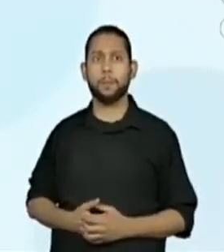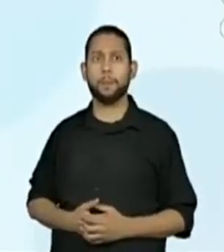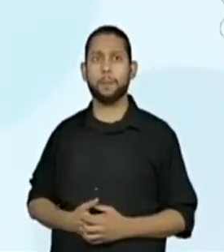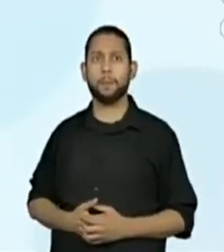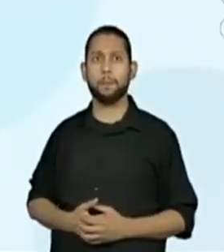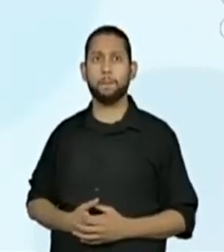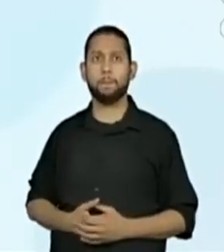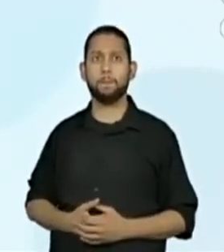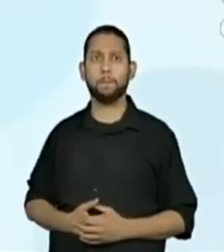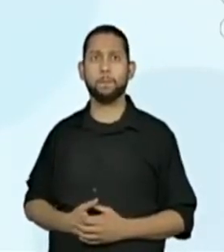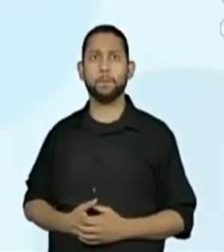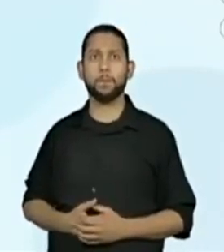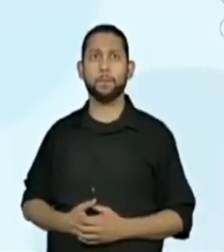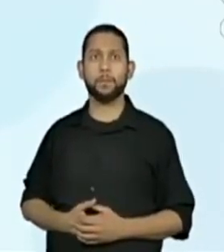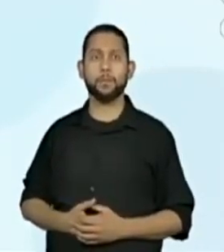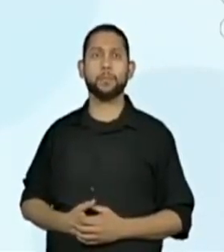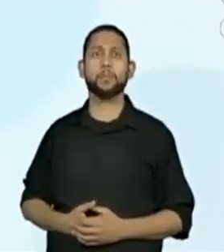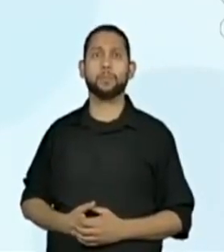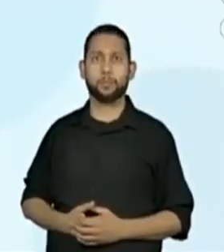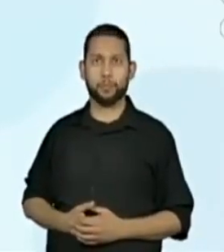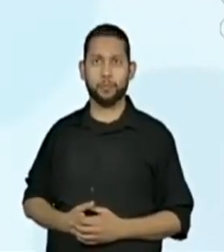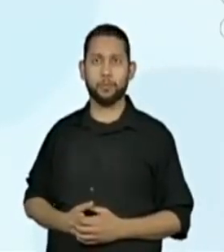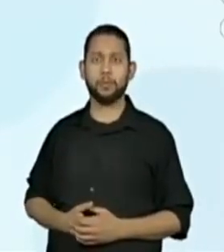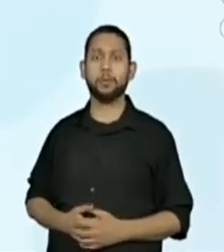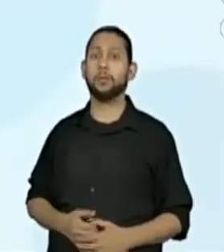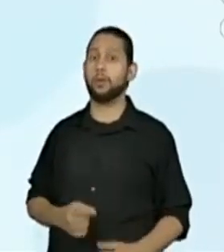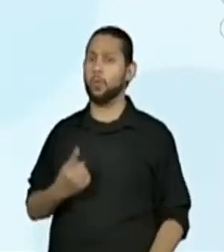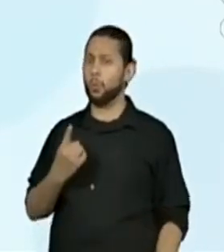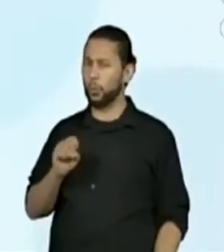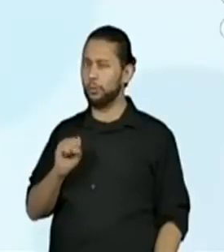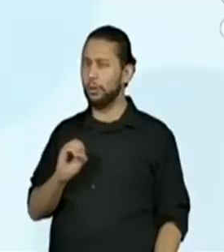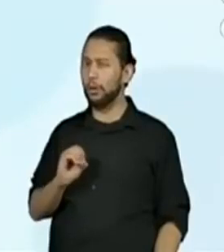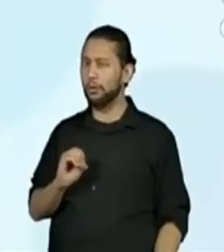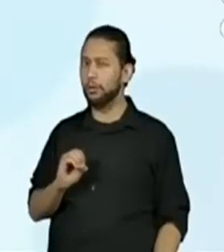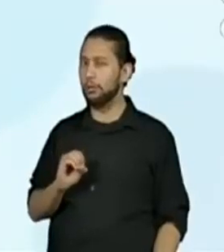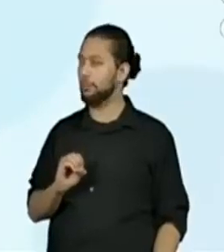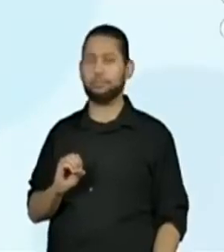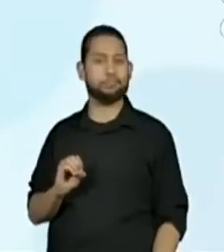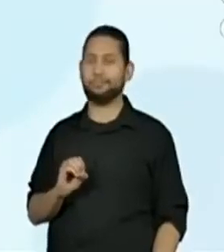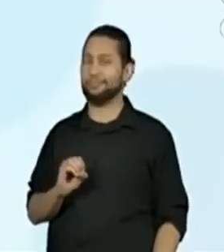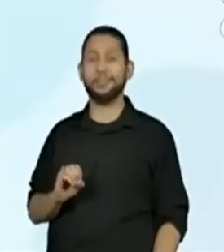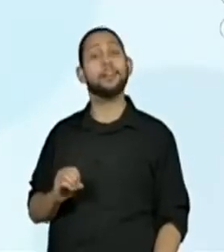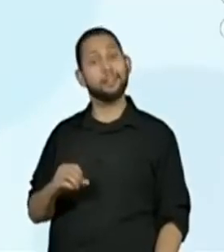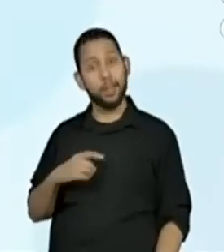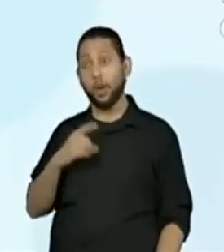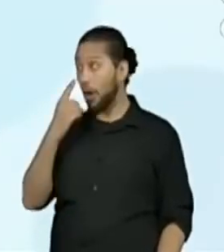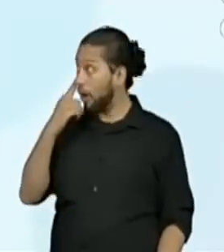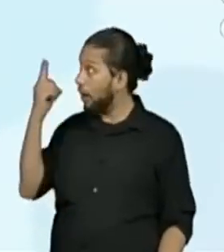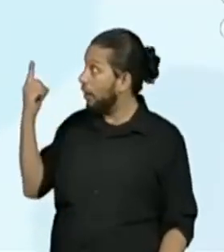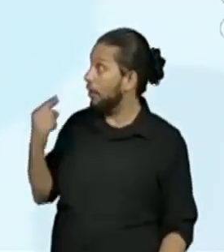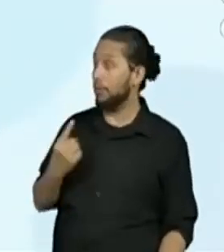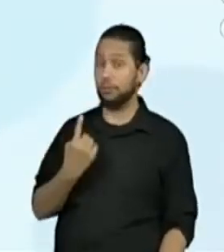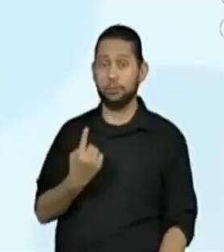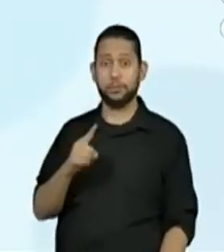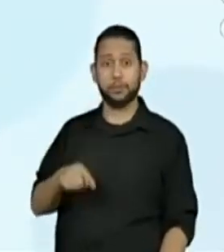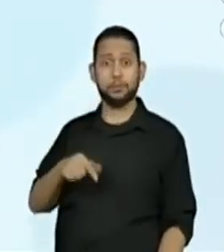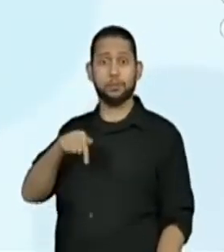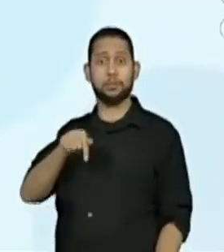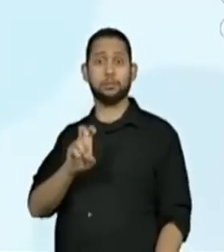Depois, em seguida, o que vem maior é 1,80? Não, eu tenho 1,75 antes, não é?